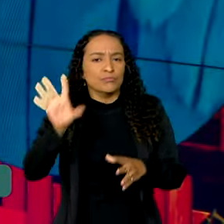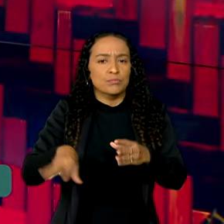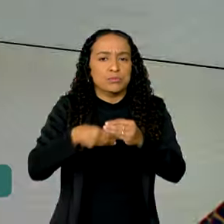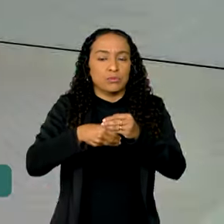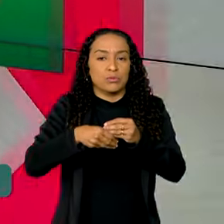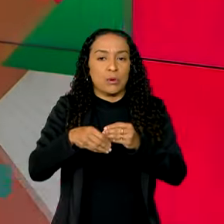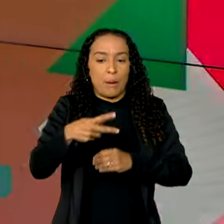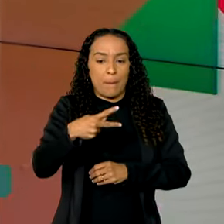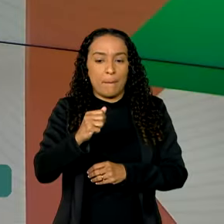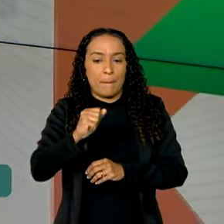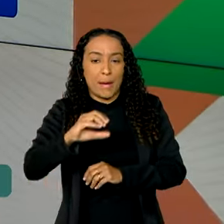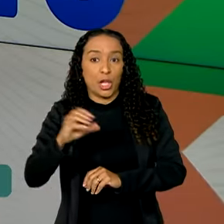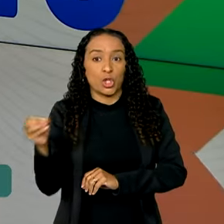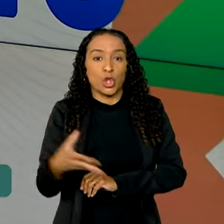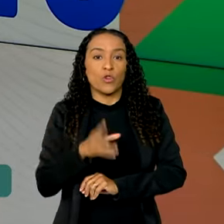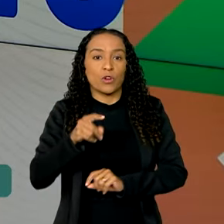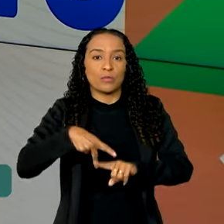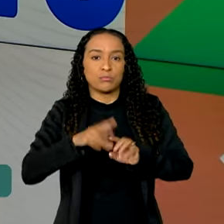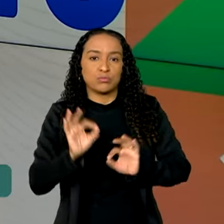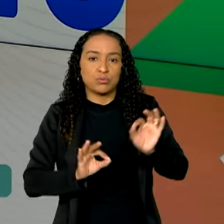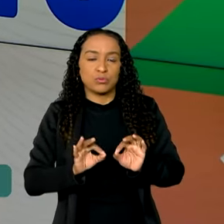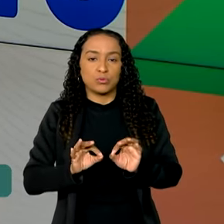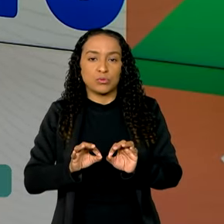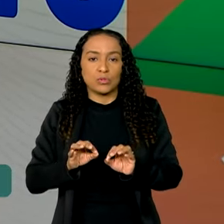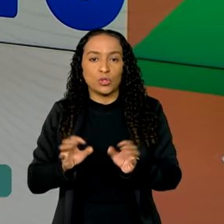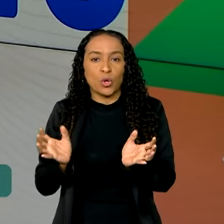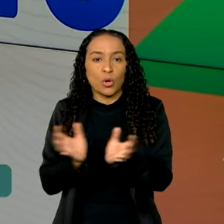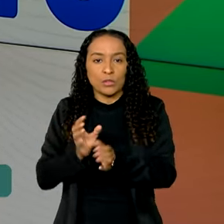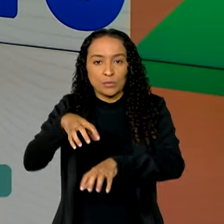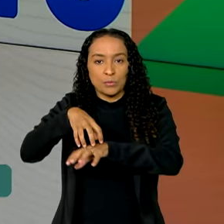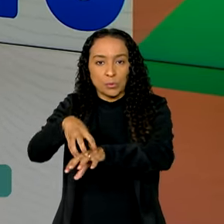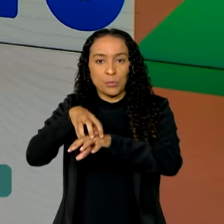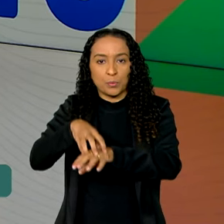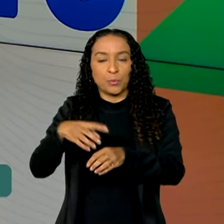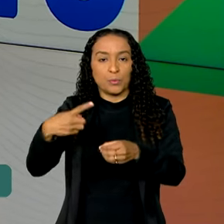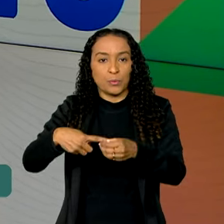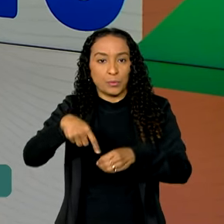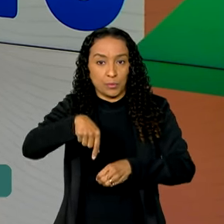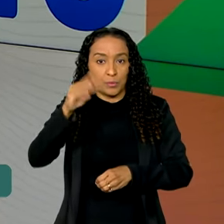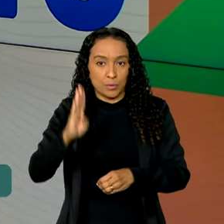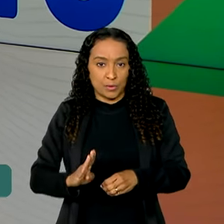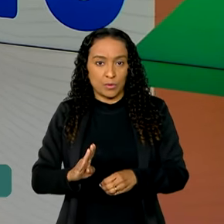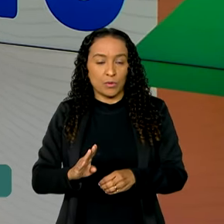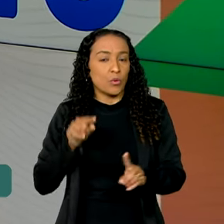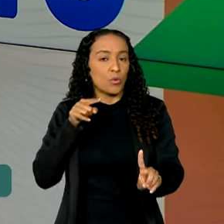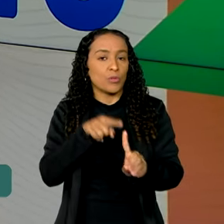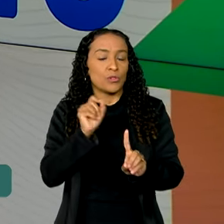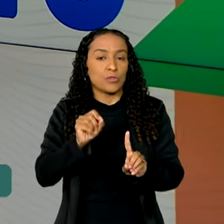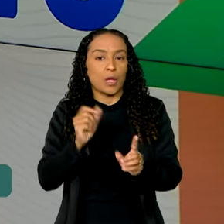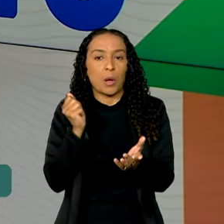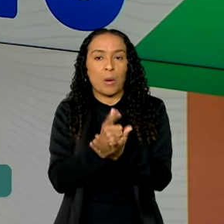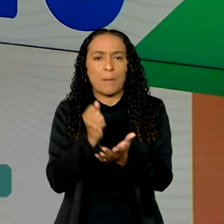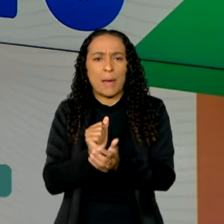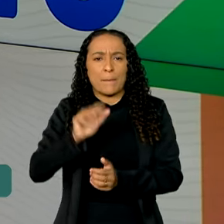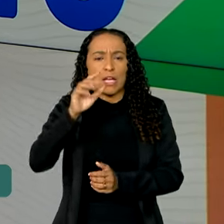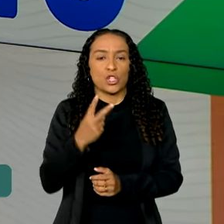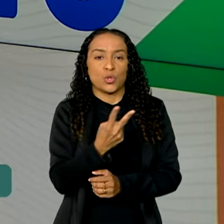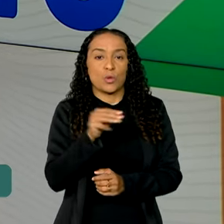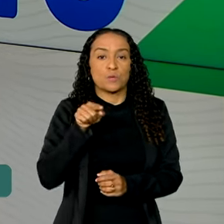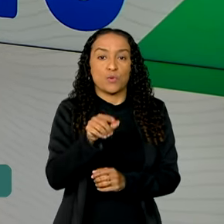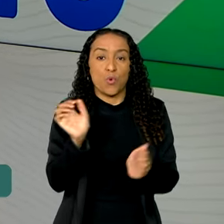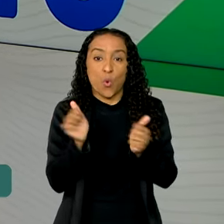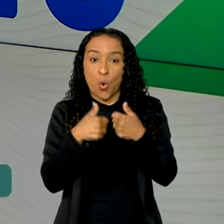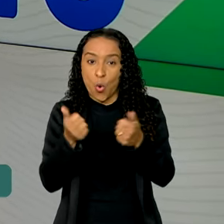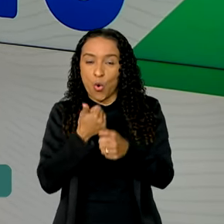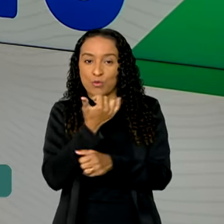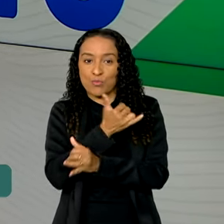incluir no novo PAC a renovação de frota do transporte urbano brasileiro. A meta é adquirir mais de 2 mil